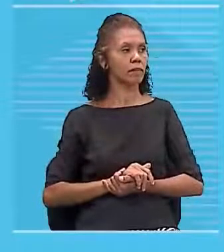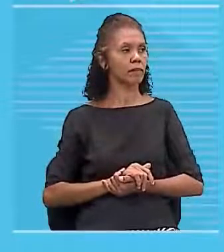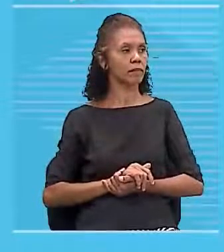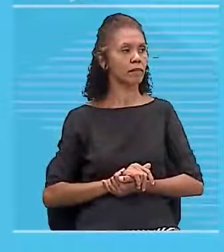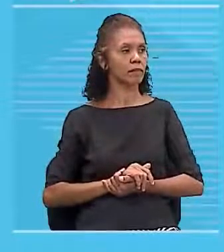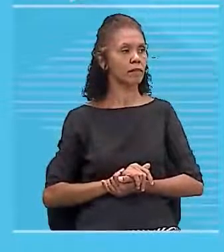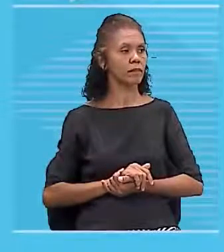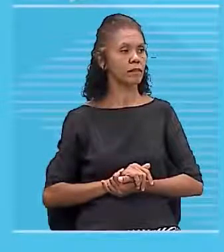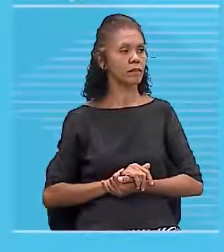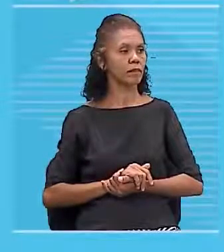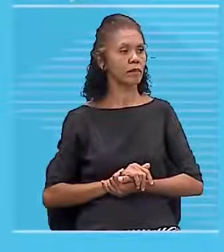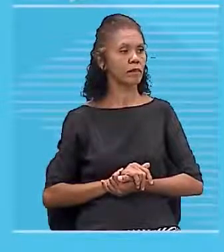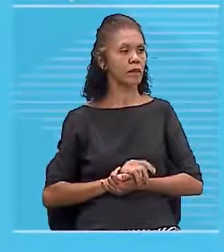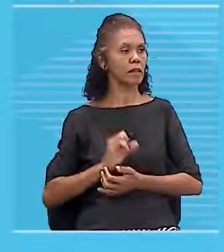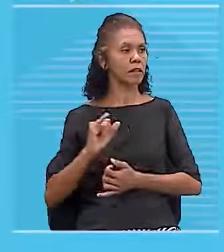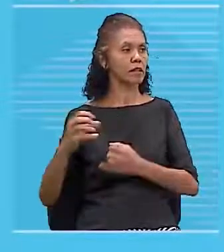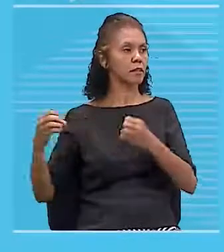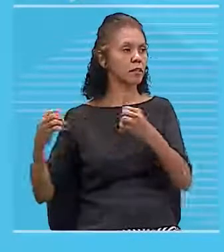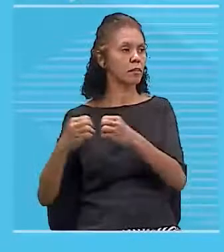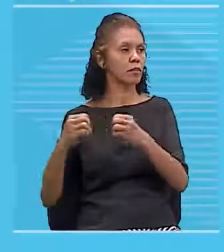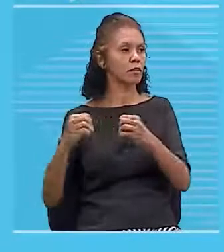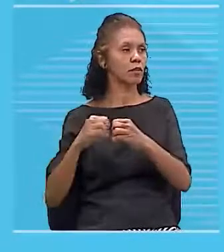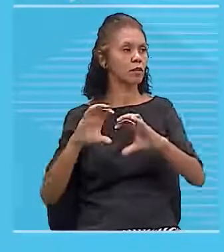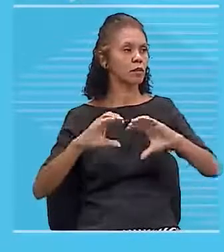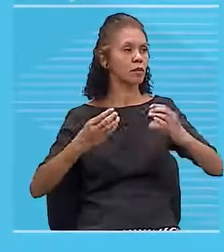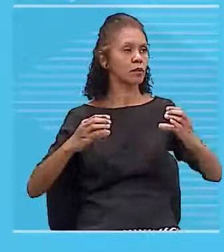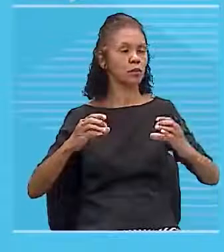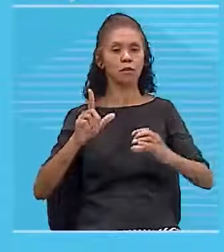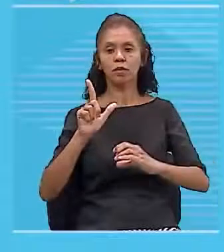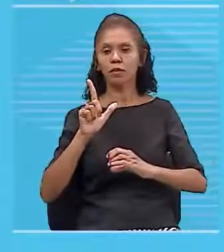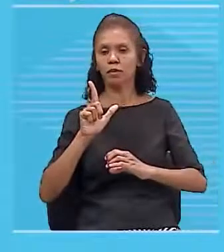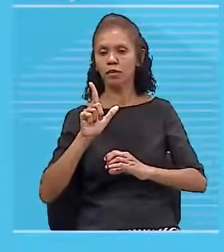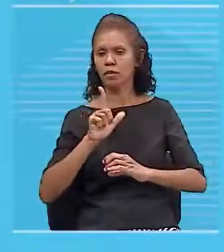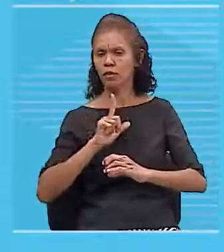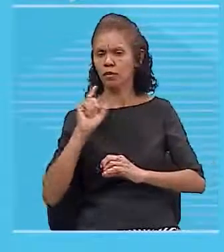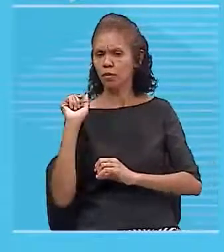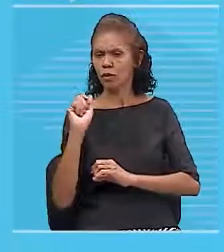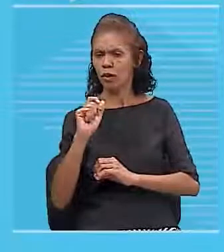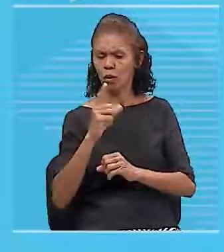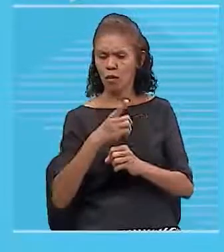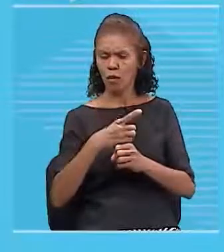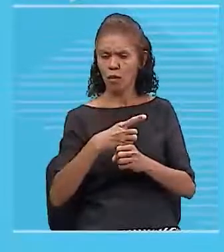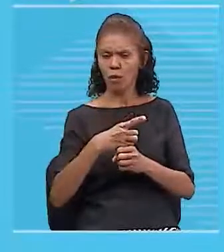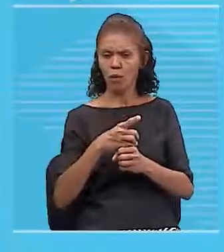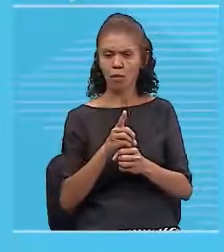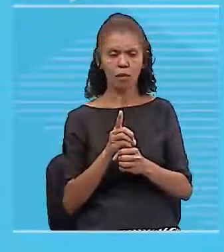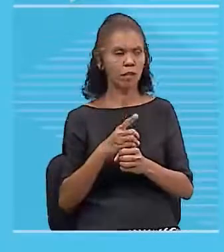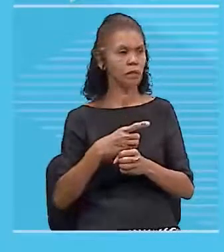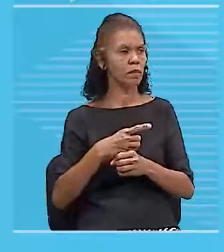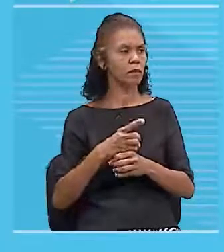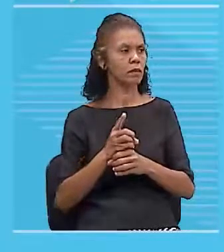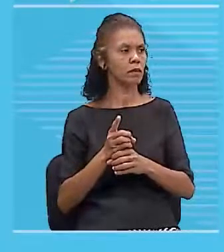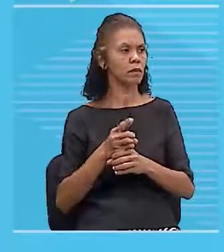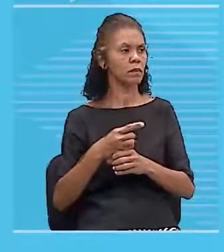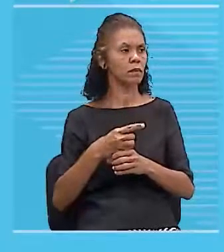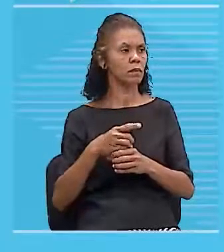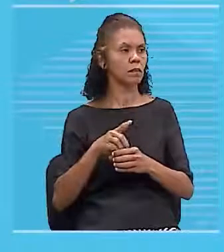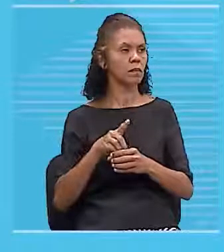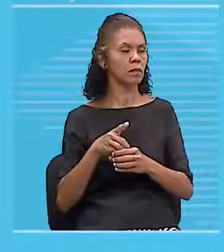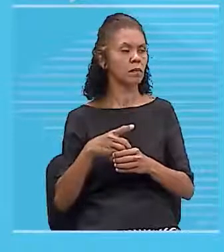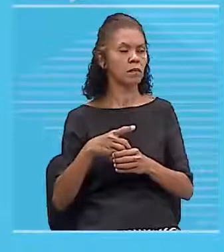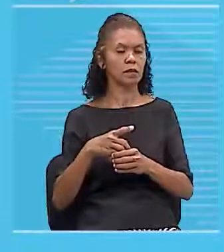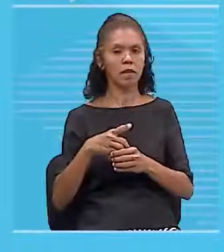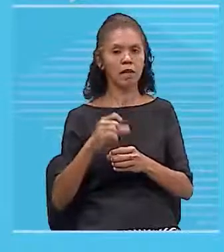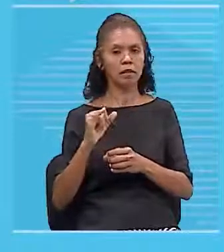Colocou próximo desse circuito uma bússola. Ao colocar essa bússola perto do